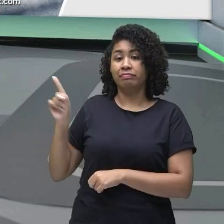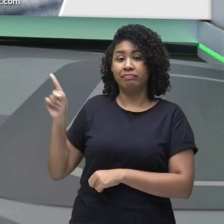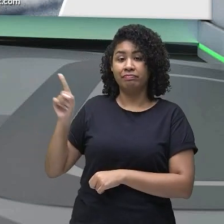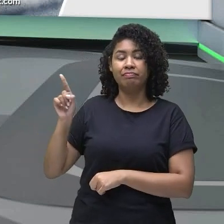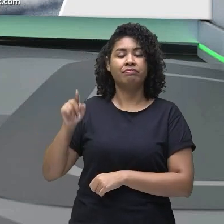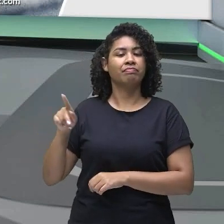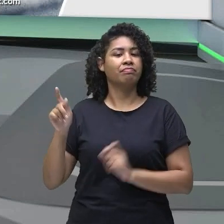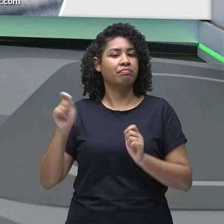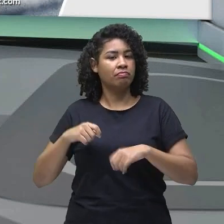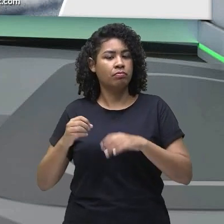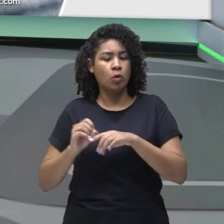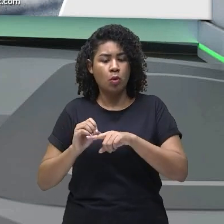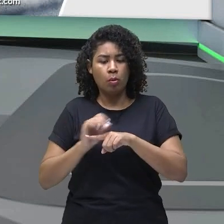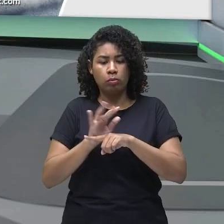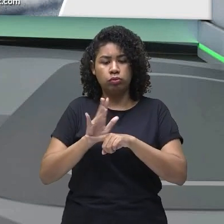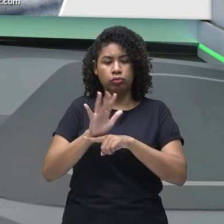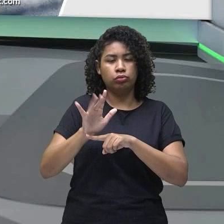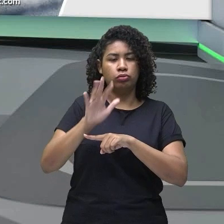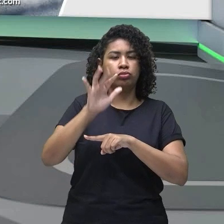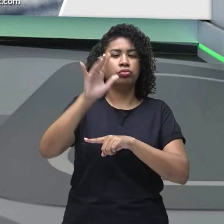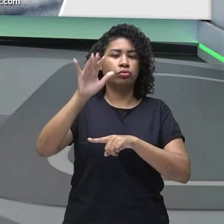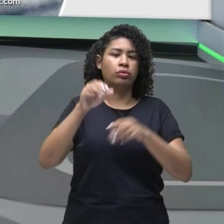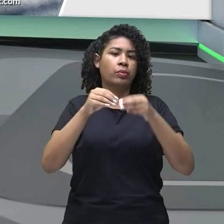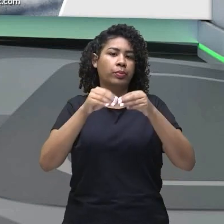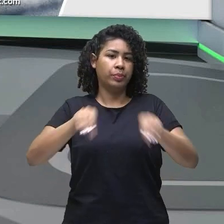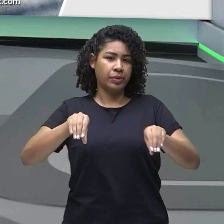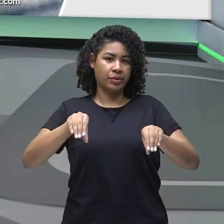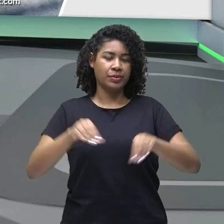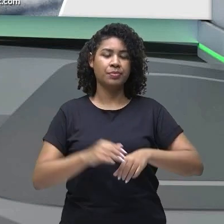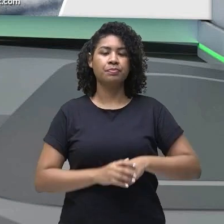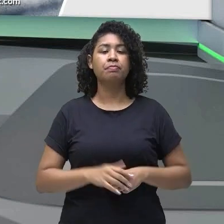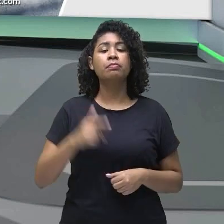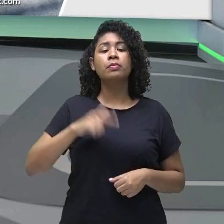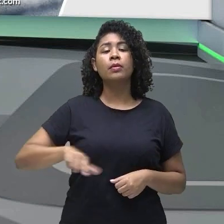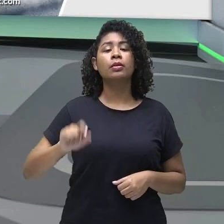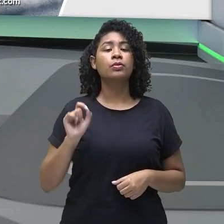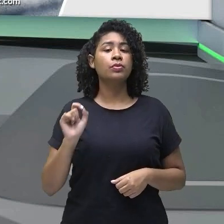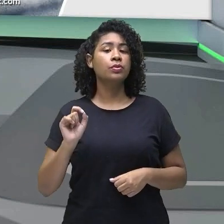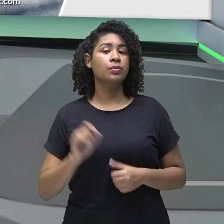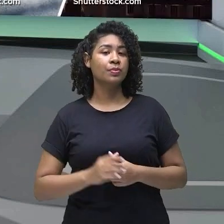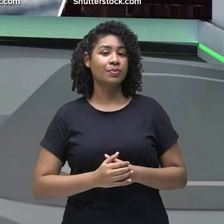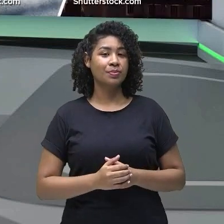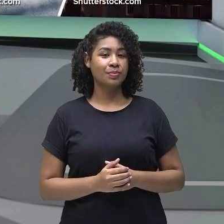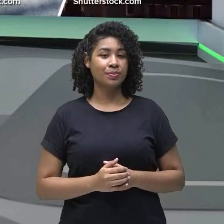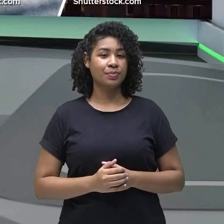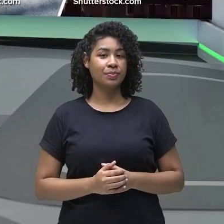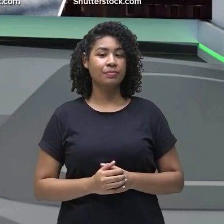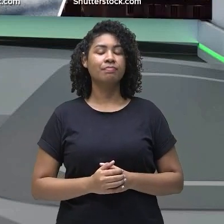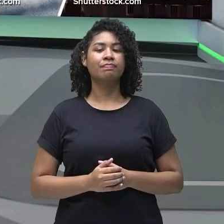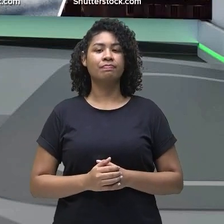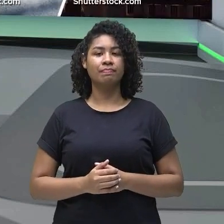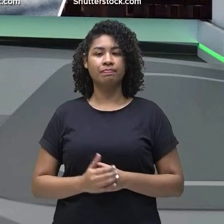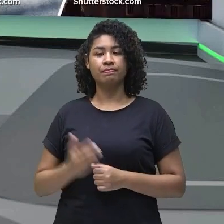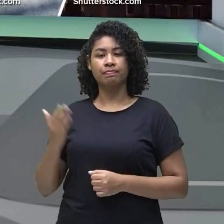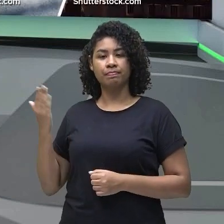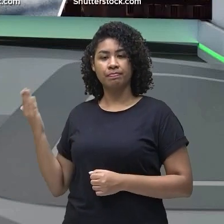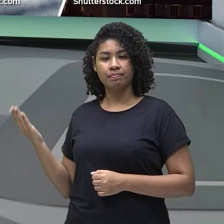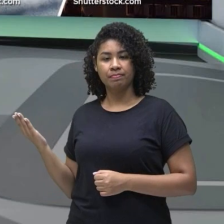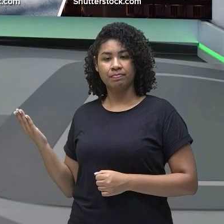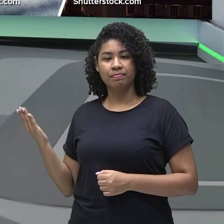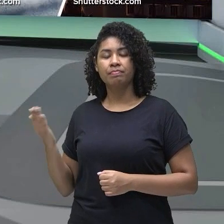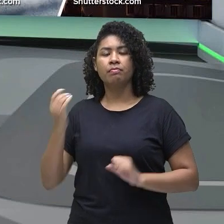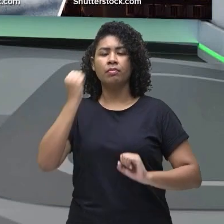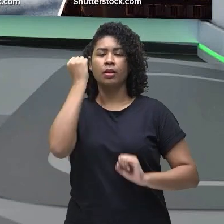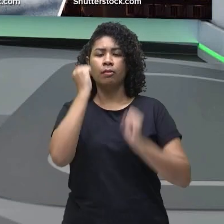produtores de gases para o efeito estufa. Quem mais nós temos? Nós temos as atividades